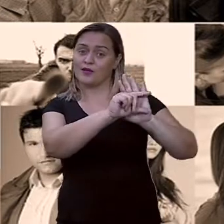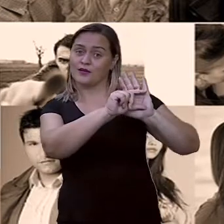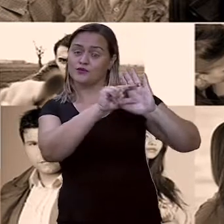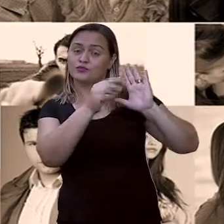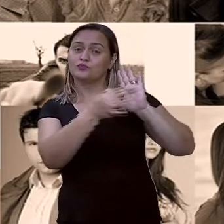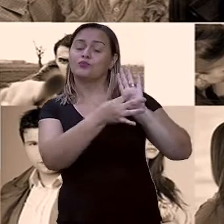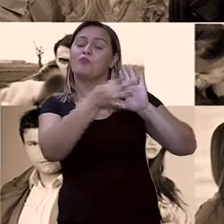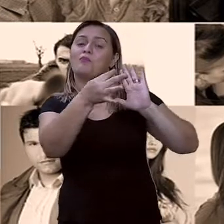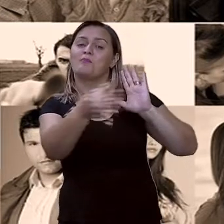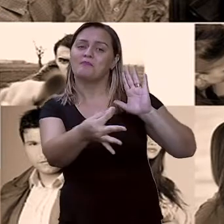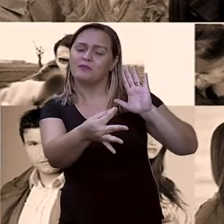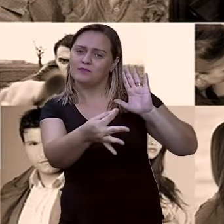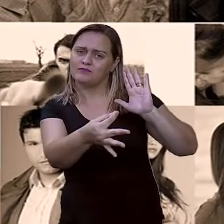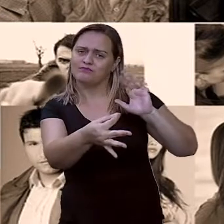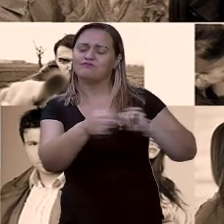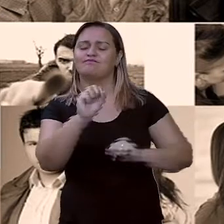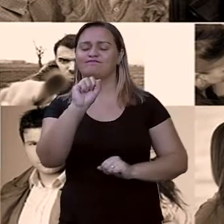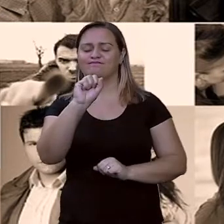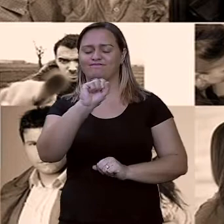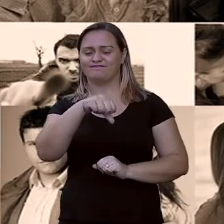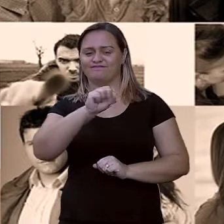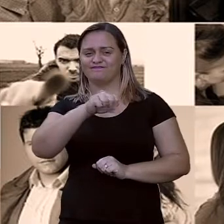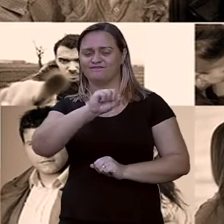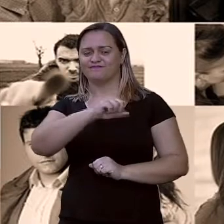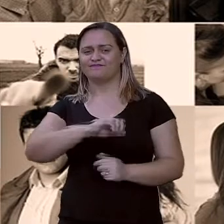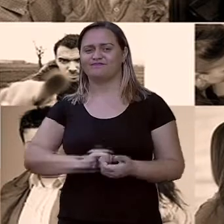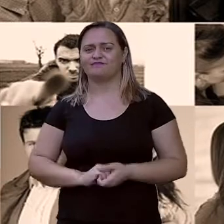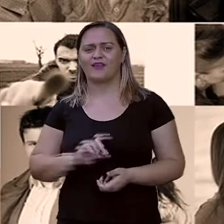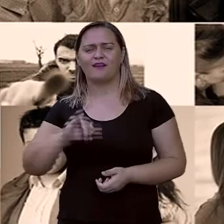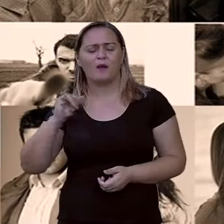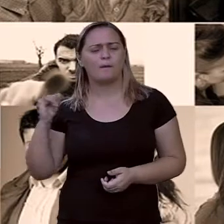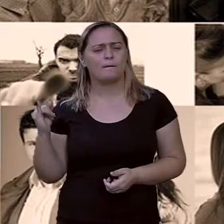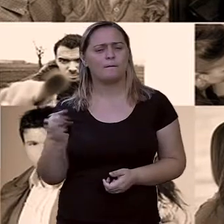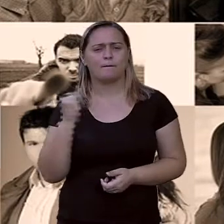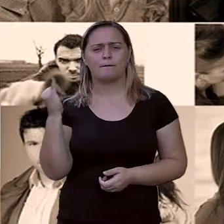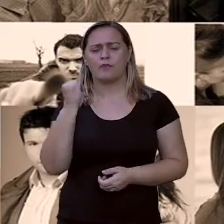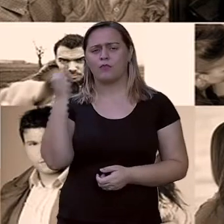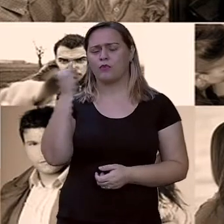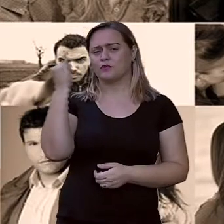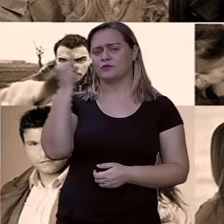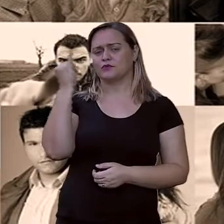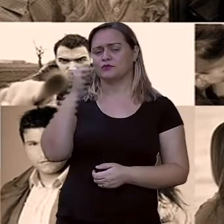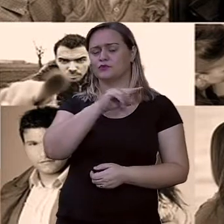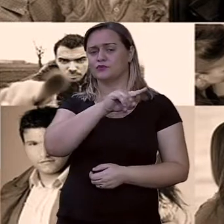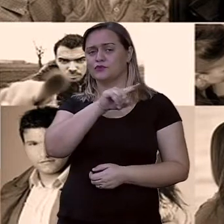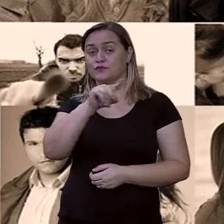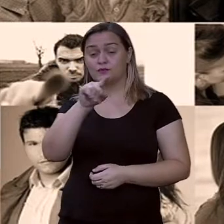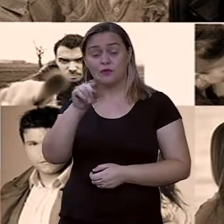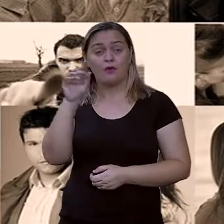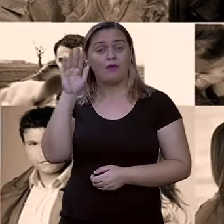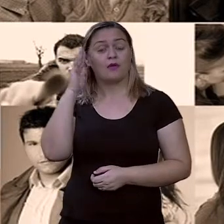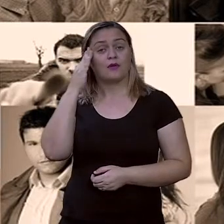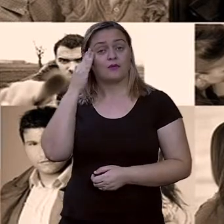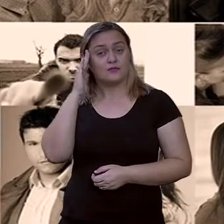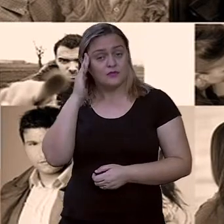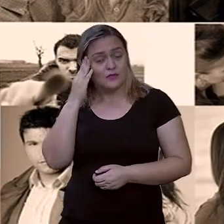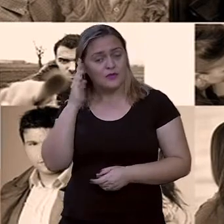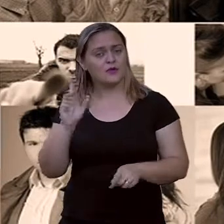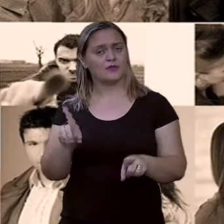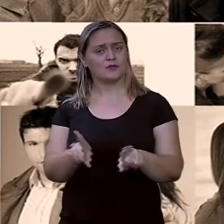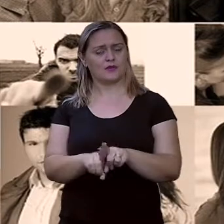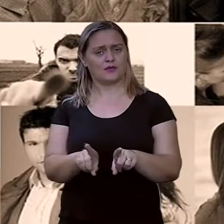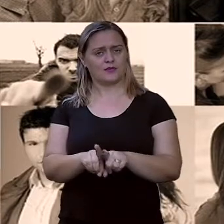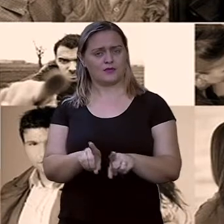de opinião, isso mesmo. E é muito importante pessoal que você entenda aí, não